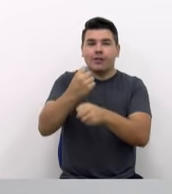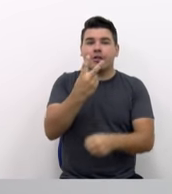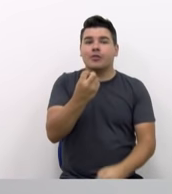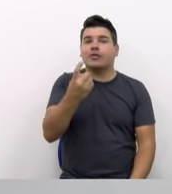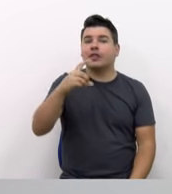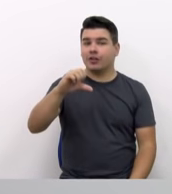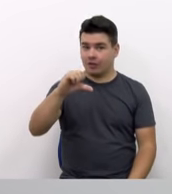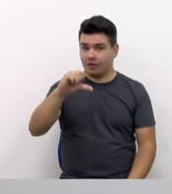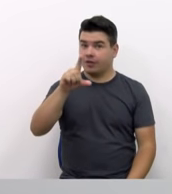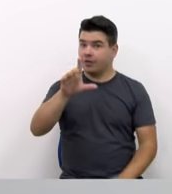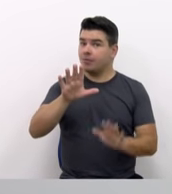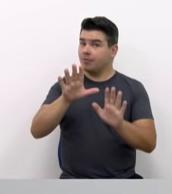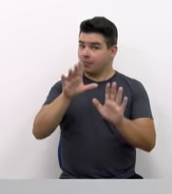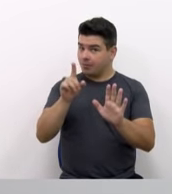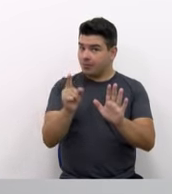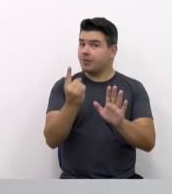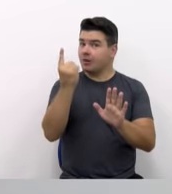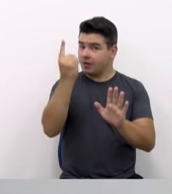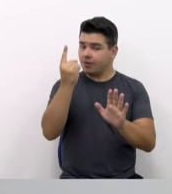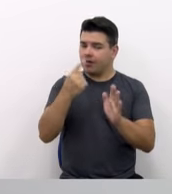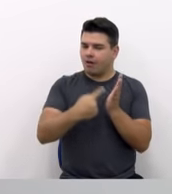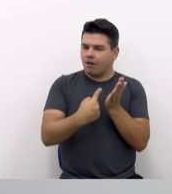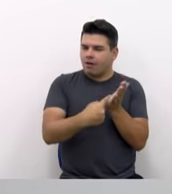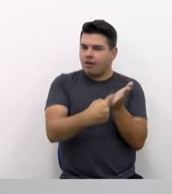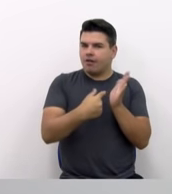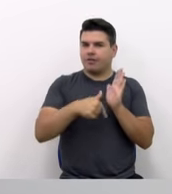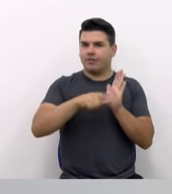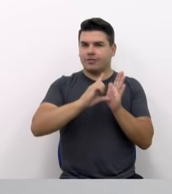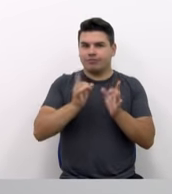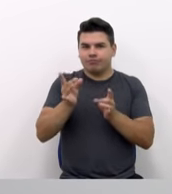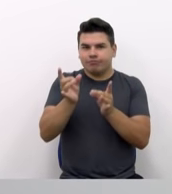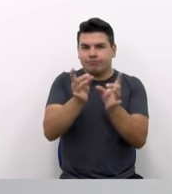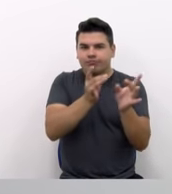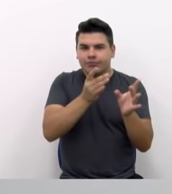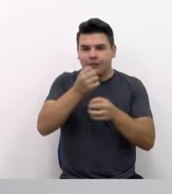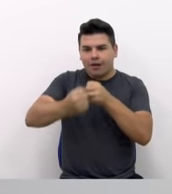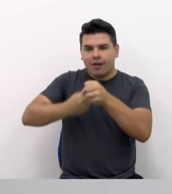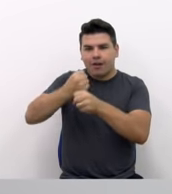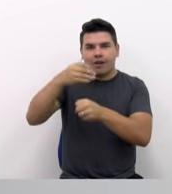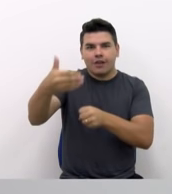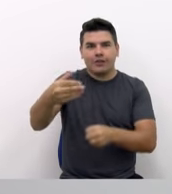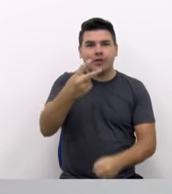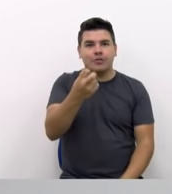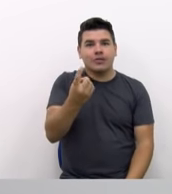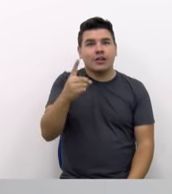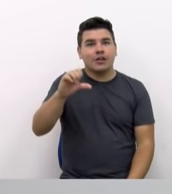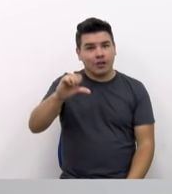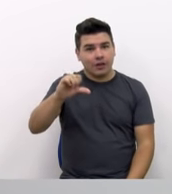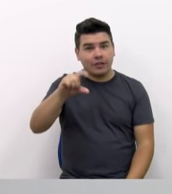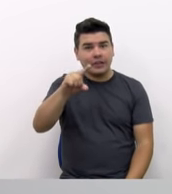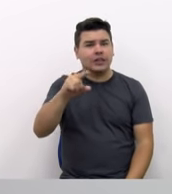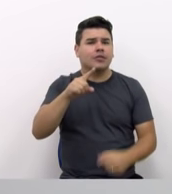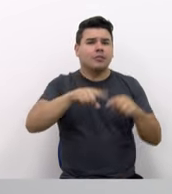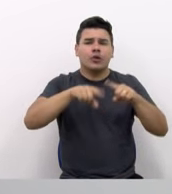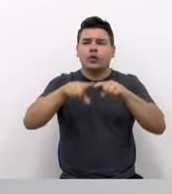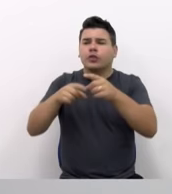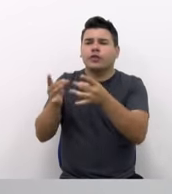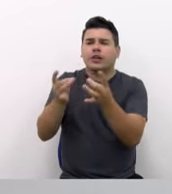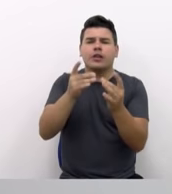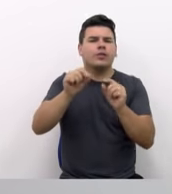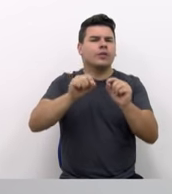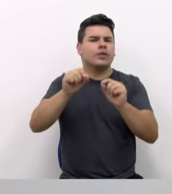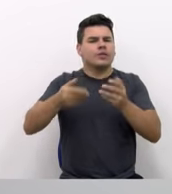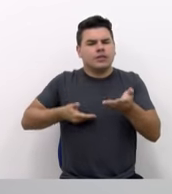planeja suas vendas para 2019. Com que produtos você vai trabalhar durante o ano? Ou com que serviços?